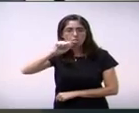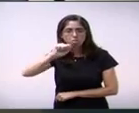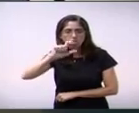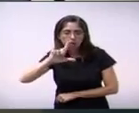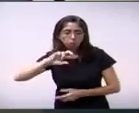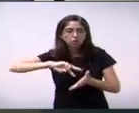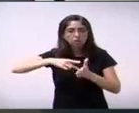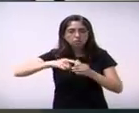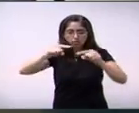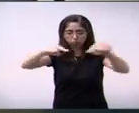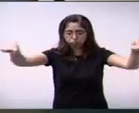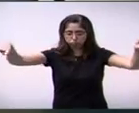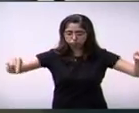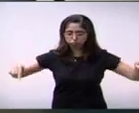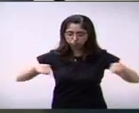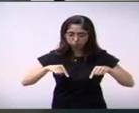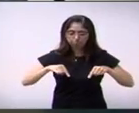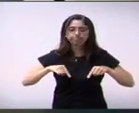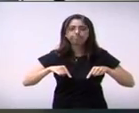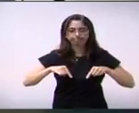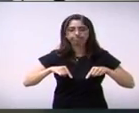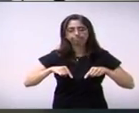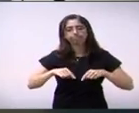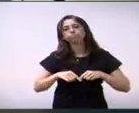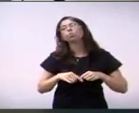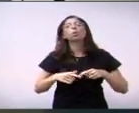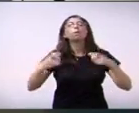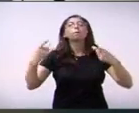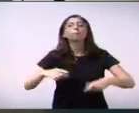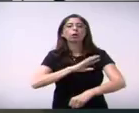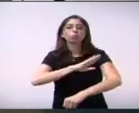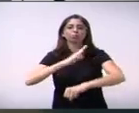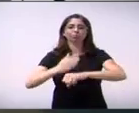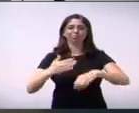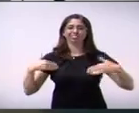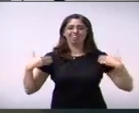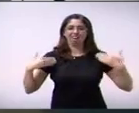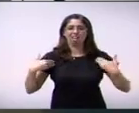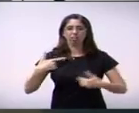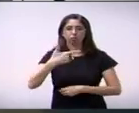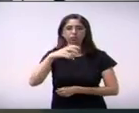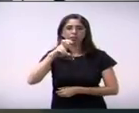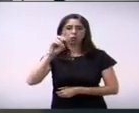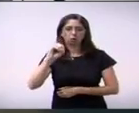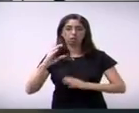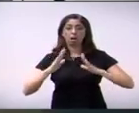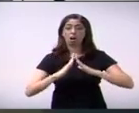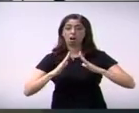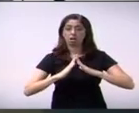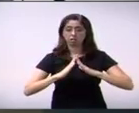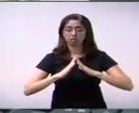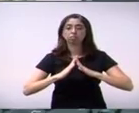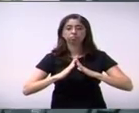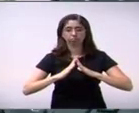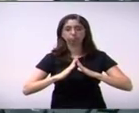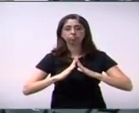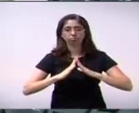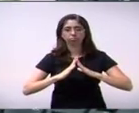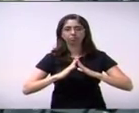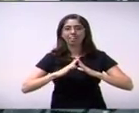250 casas no bairro Monte Alegre, que seriam absolutamente